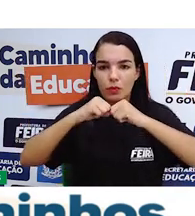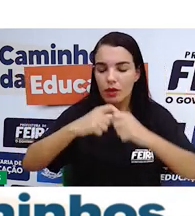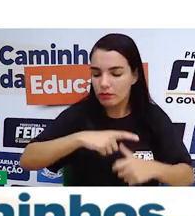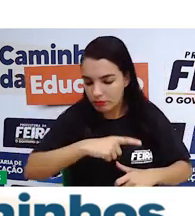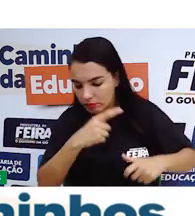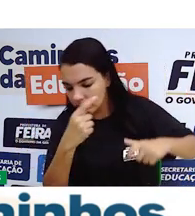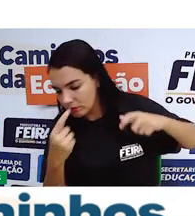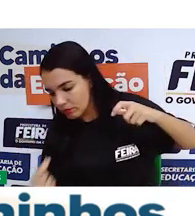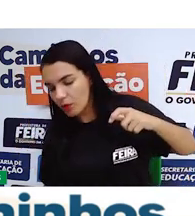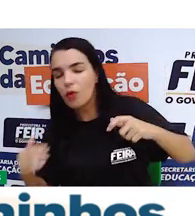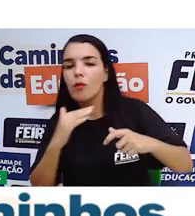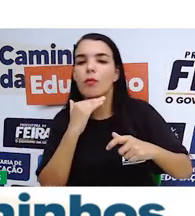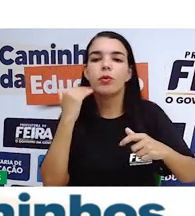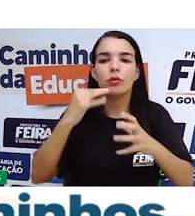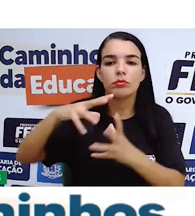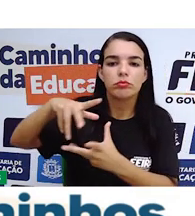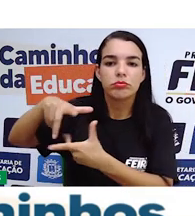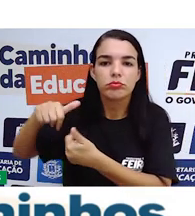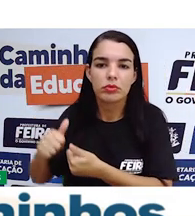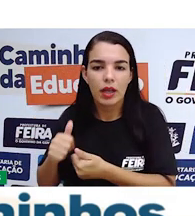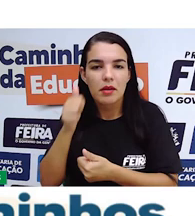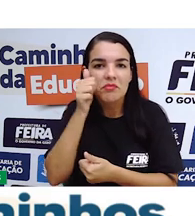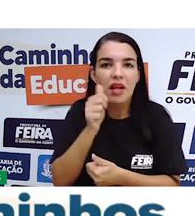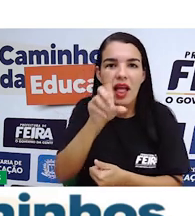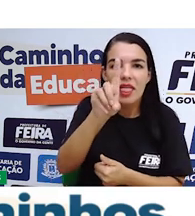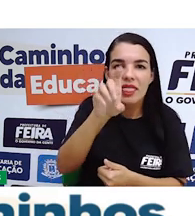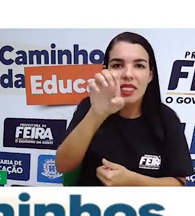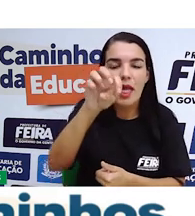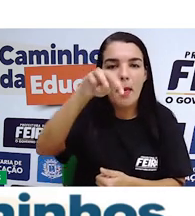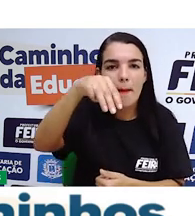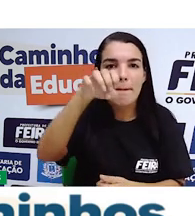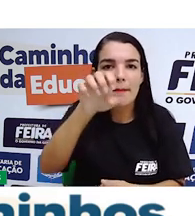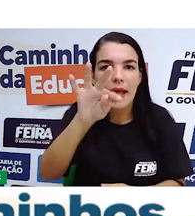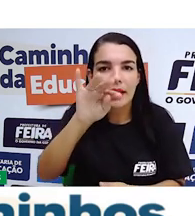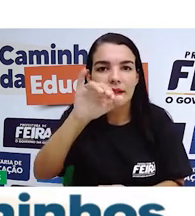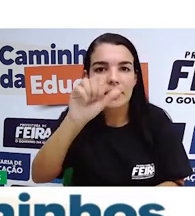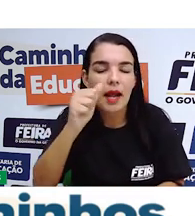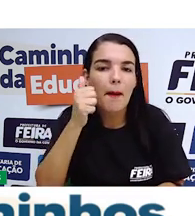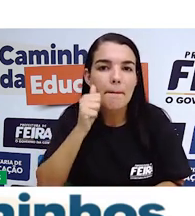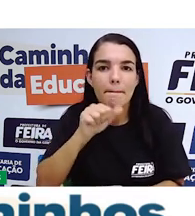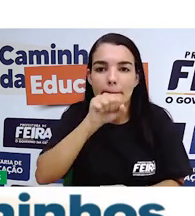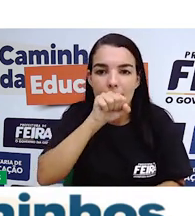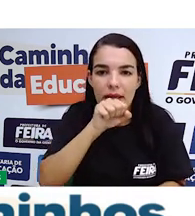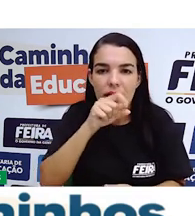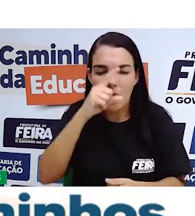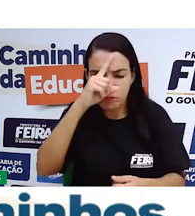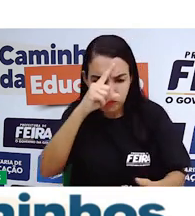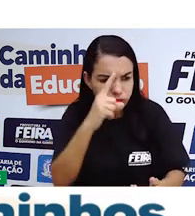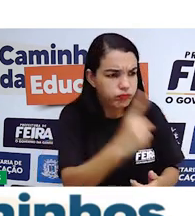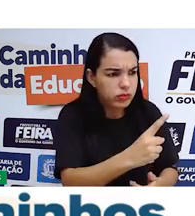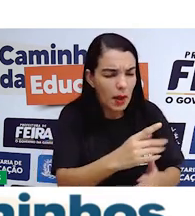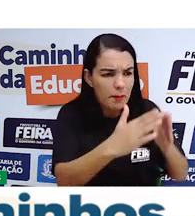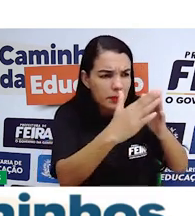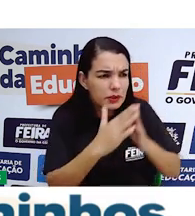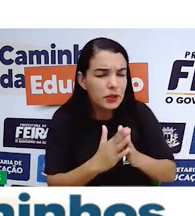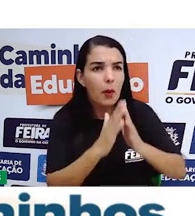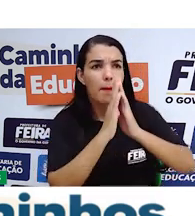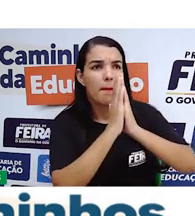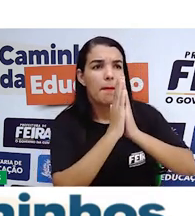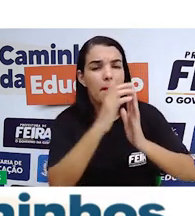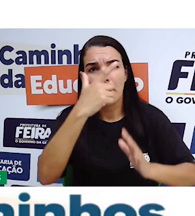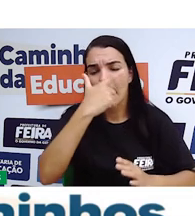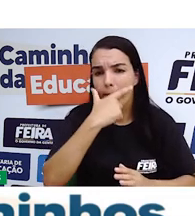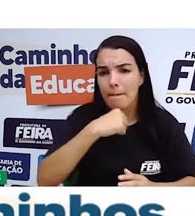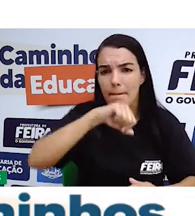a deusa para o mundo dos mortos. Deméter não se conformou com a situação de sua filha e obrigou que Zeus atendesse seu